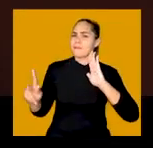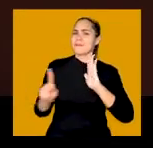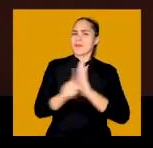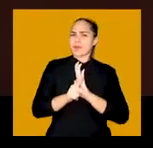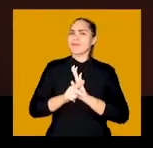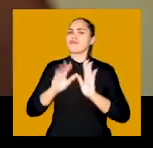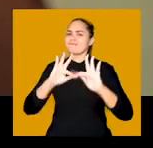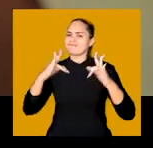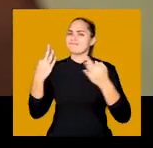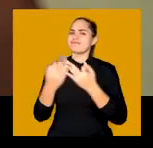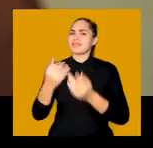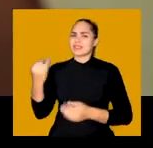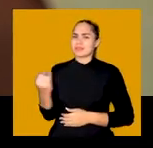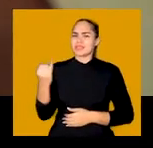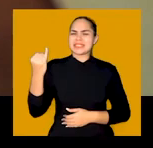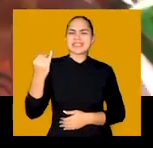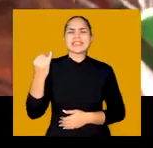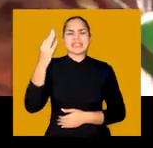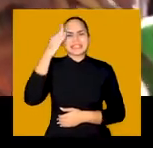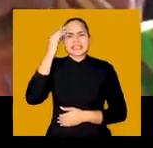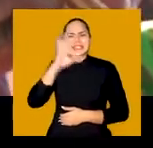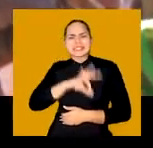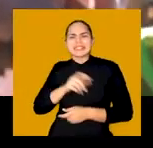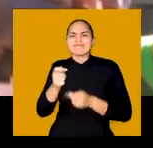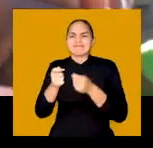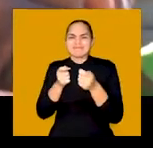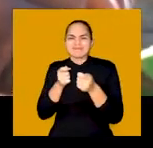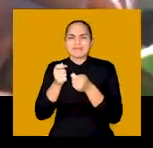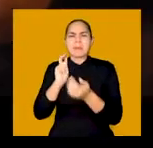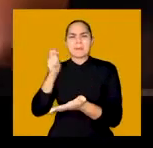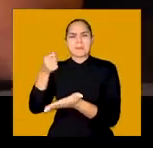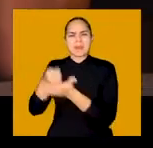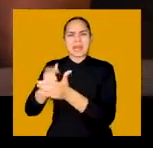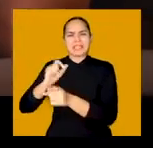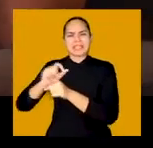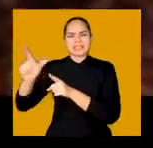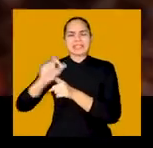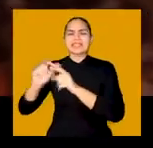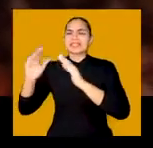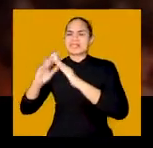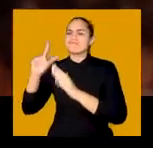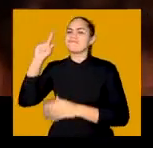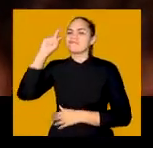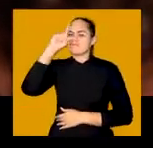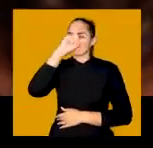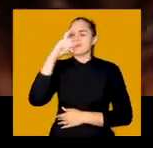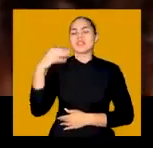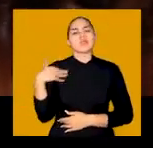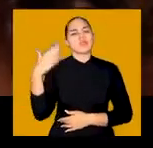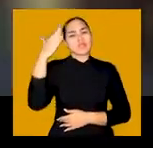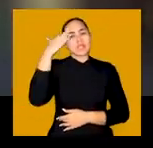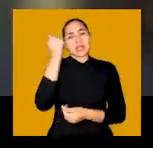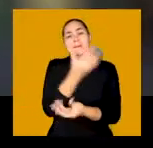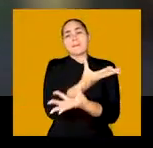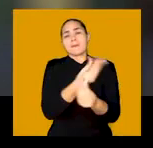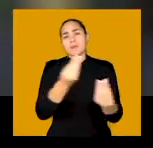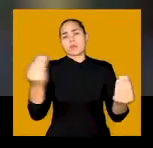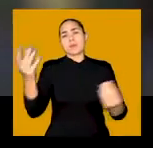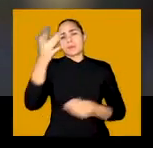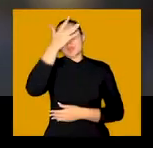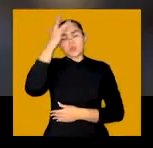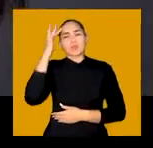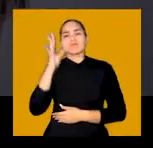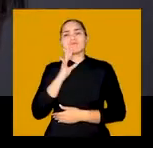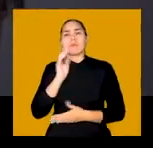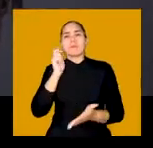faz na vida de uma família com a renda apertada. O quanto pesa pagar o aluguel? E também sei que para muita gente